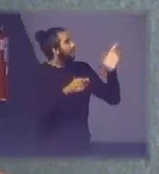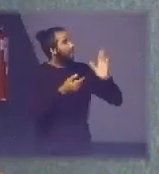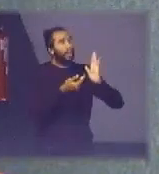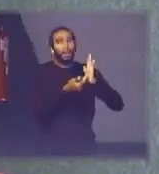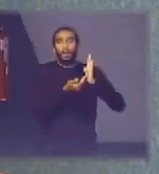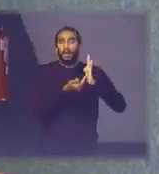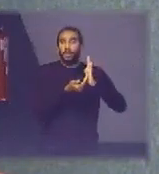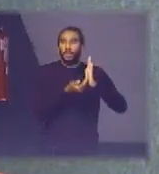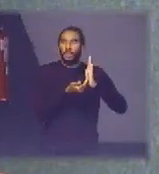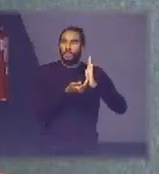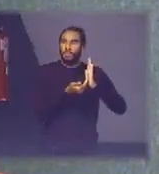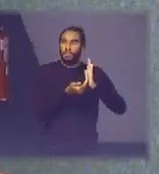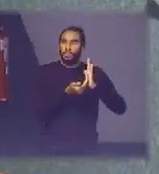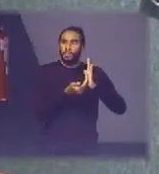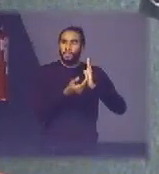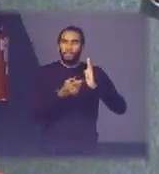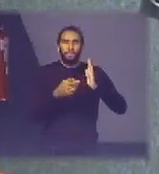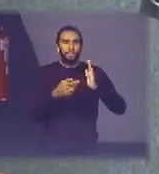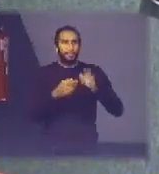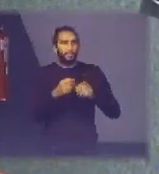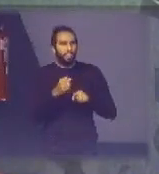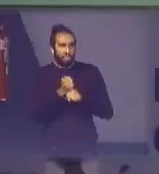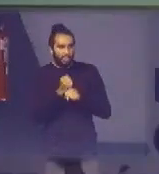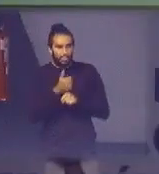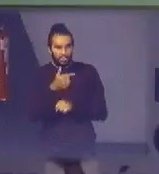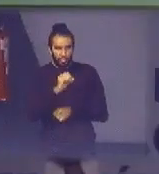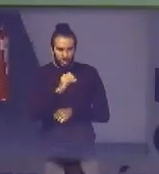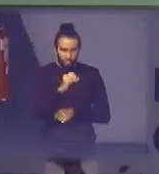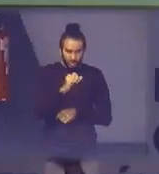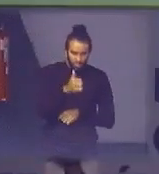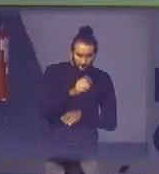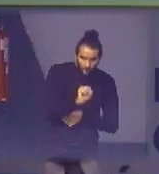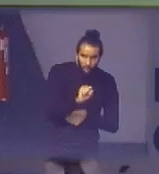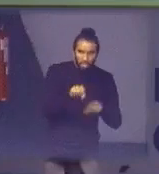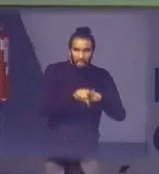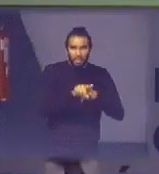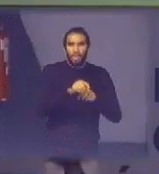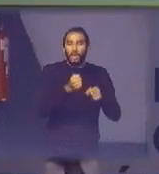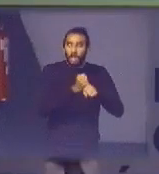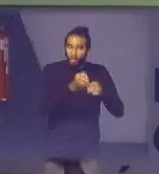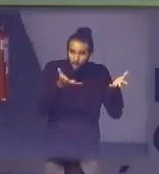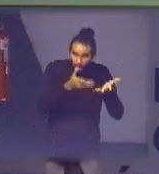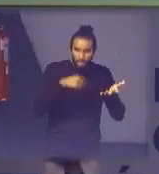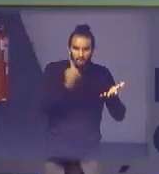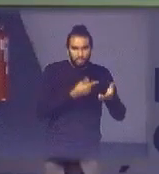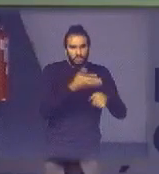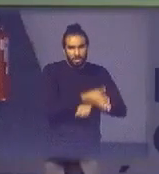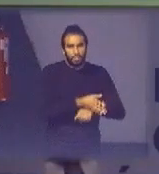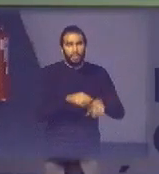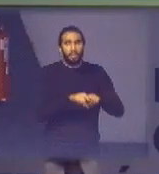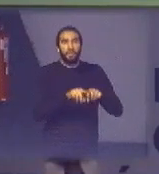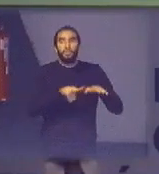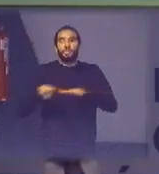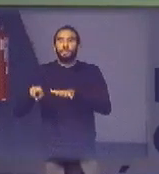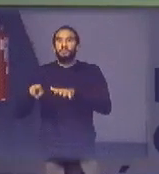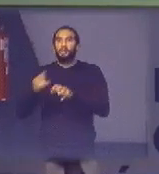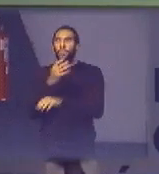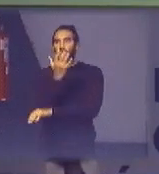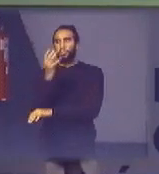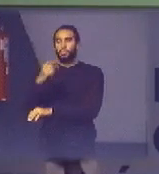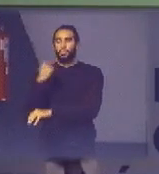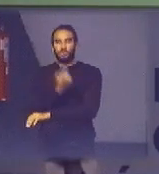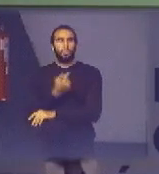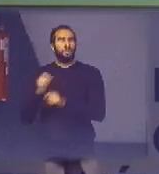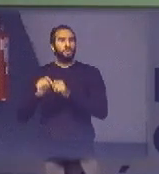em 2018 esse ano também a gente vai estar participando na semana do meio ambiente desse ano nós